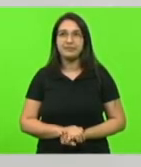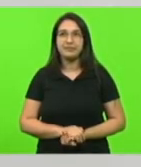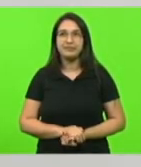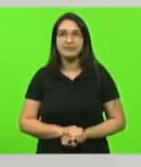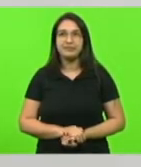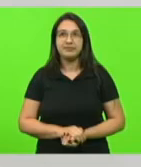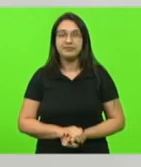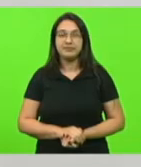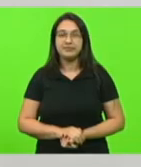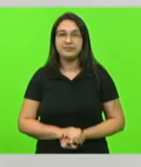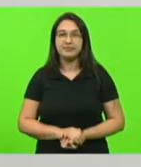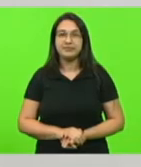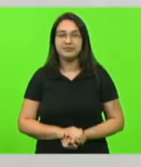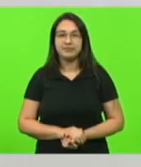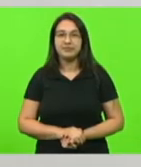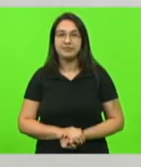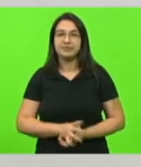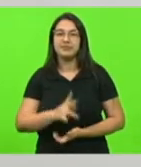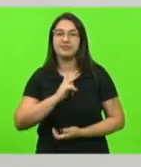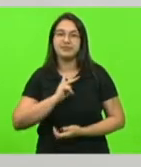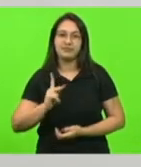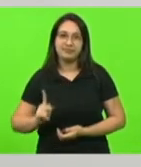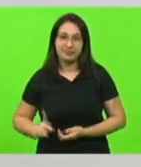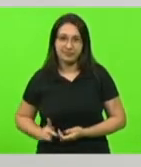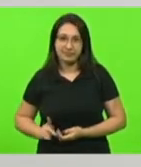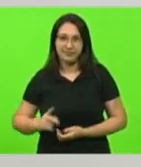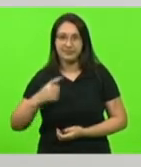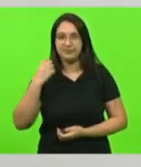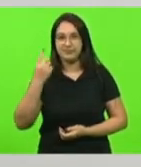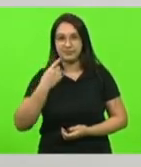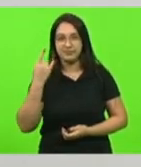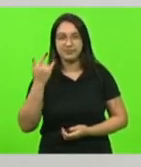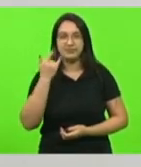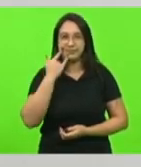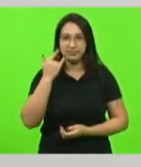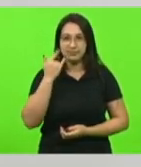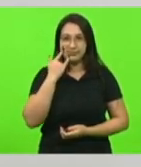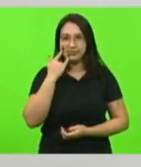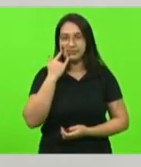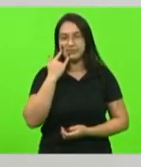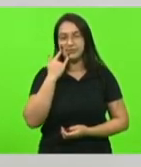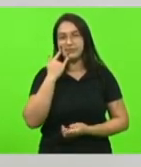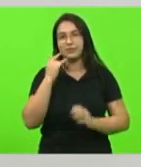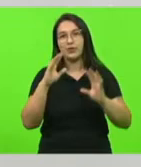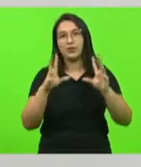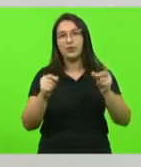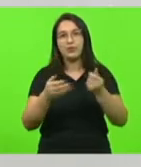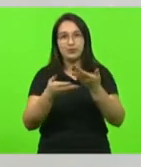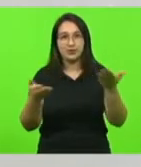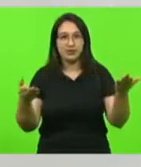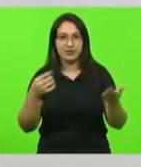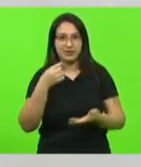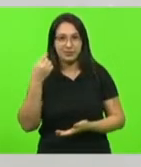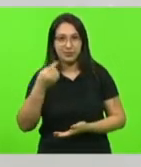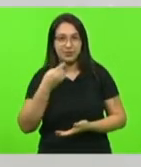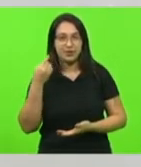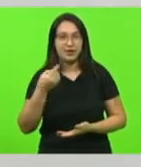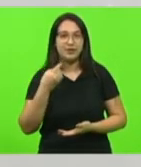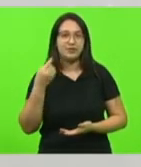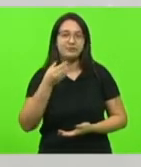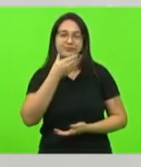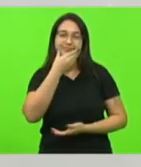Senhor presidente deputado Mauro de Nadal senhores deputados senhoras